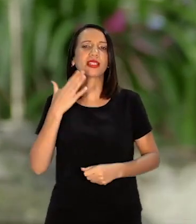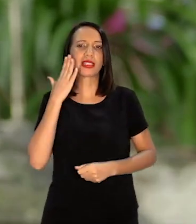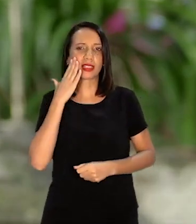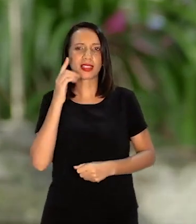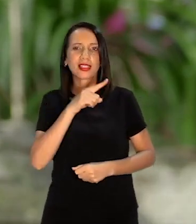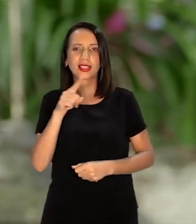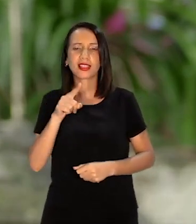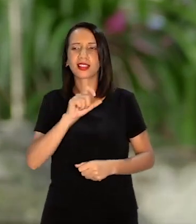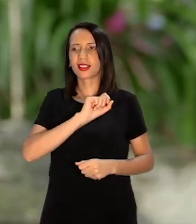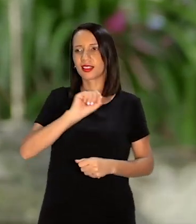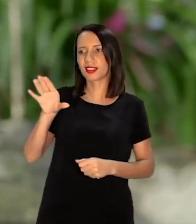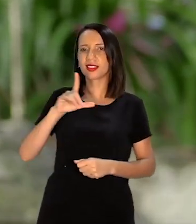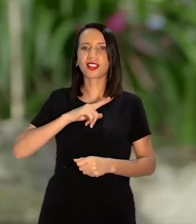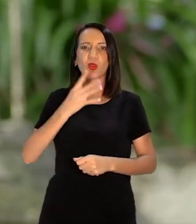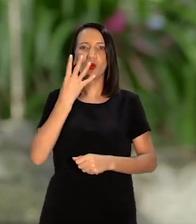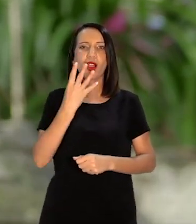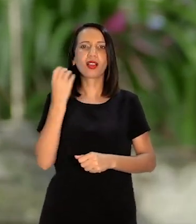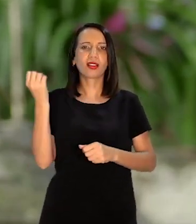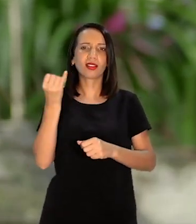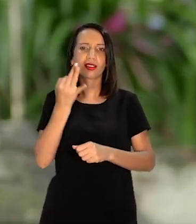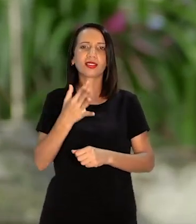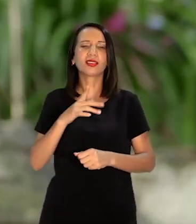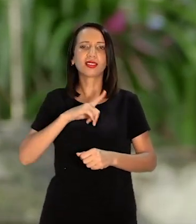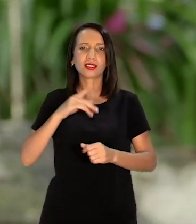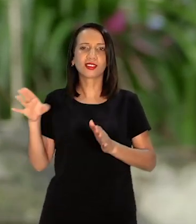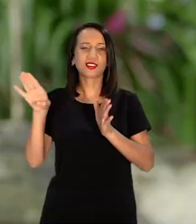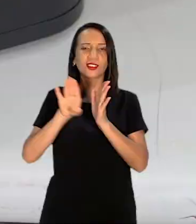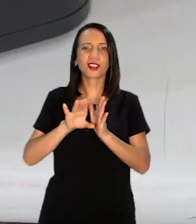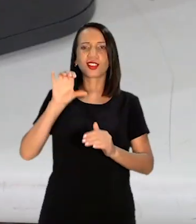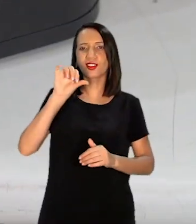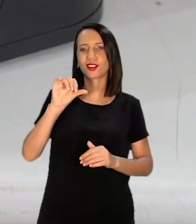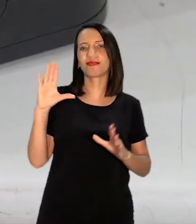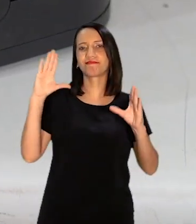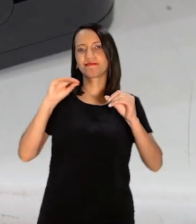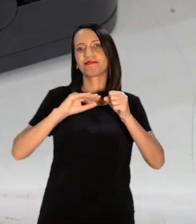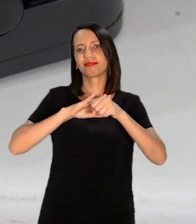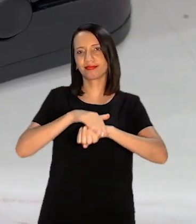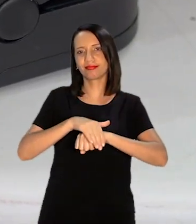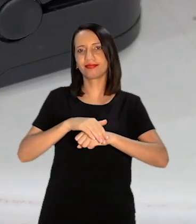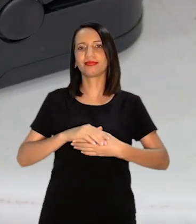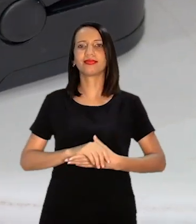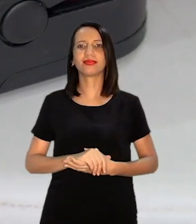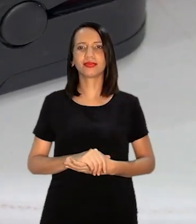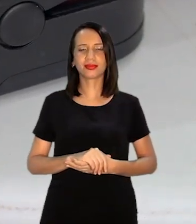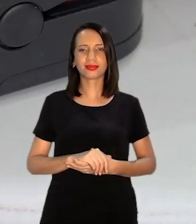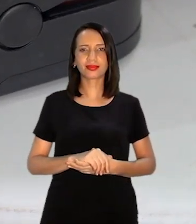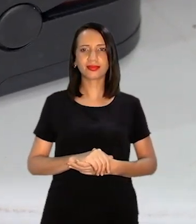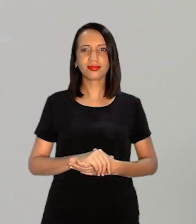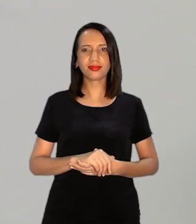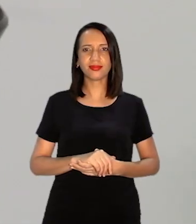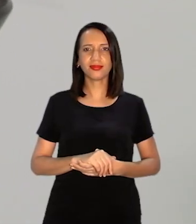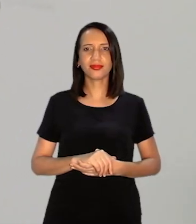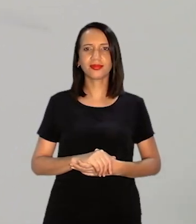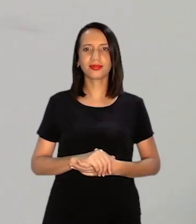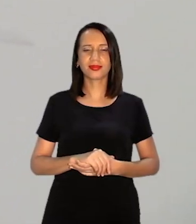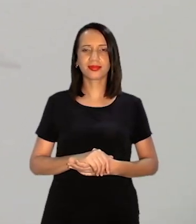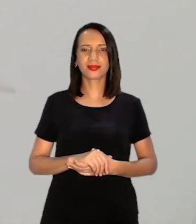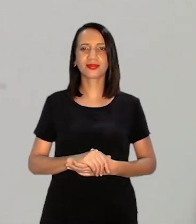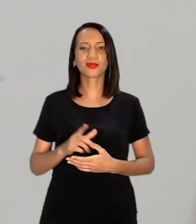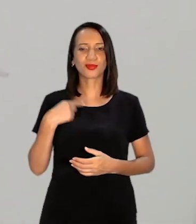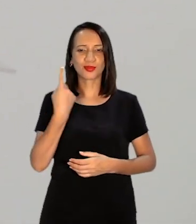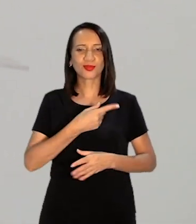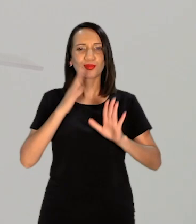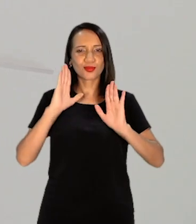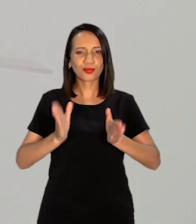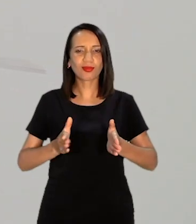Que a pessoa Sai de casa Quatro horas da manhã E chega nove horas da noite Detalhe de um dedo No oxímetro E de gota de sangue No outro medidor A